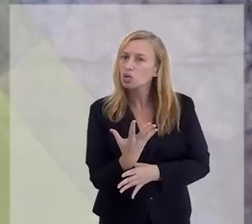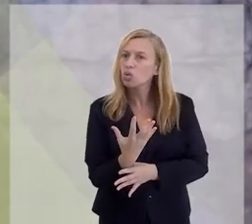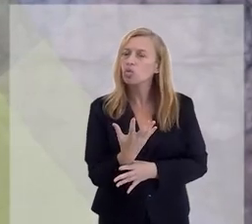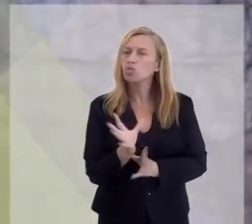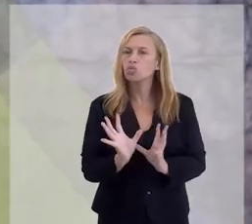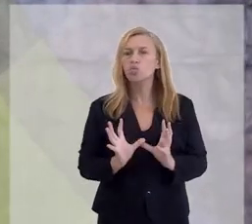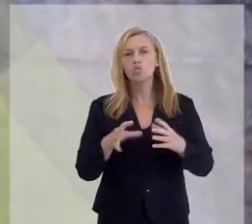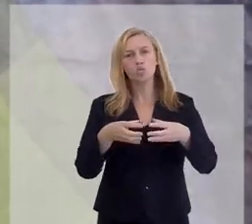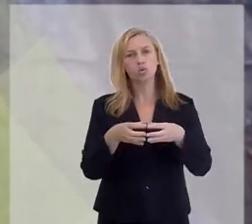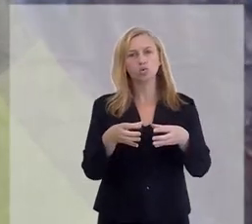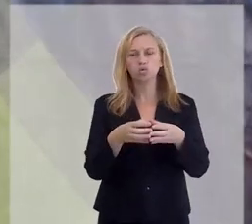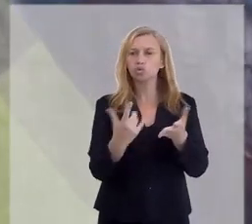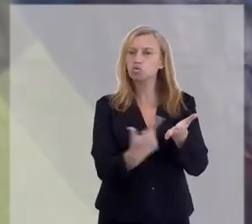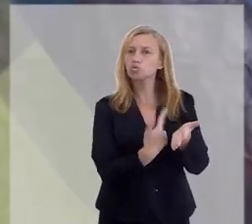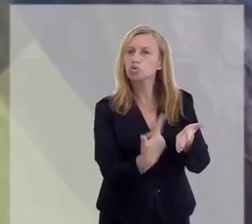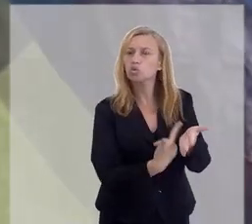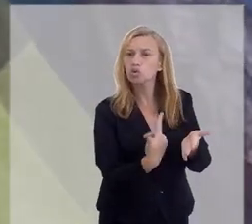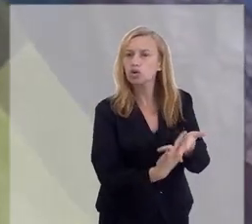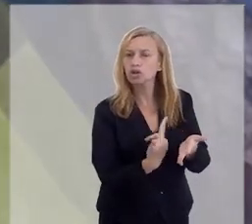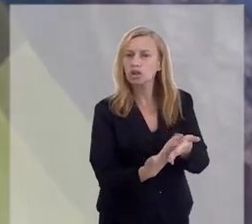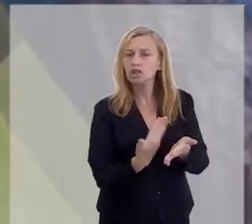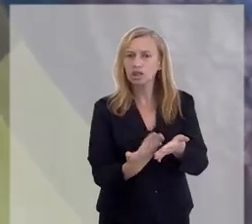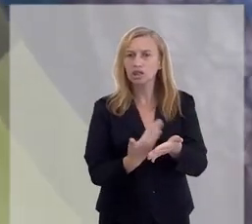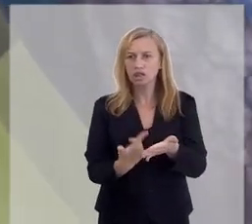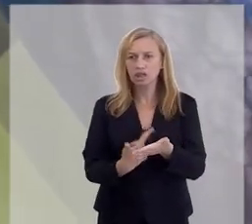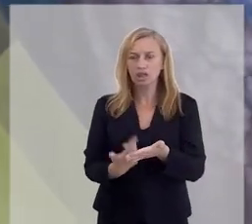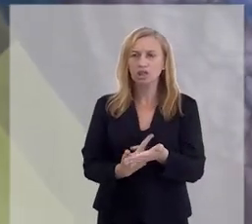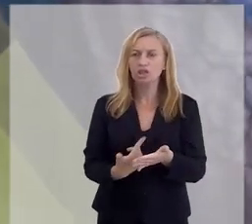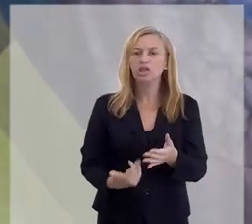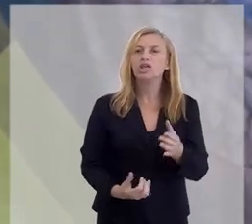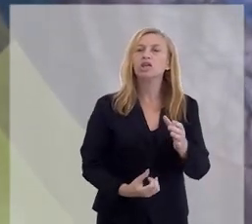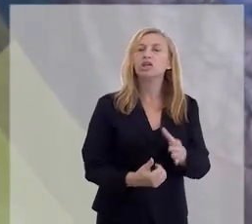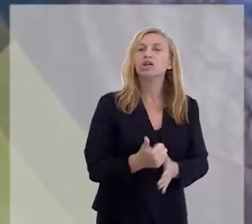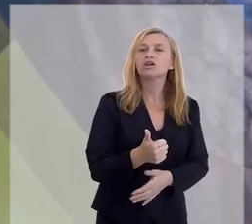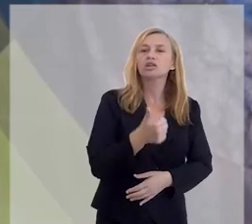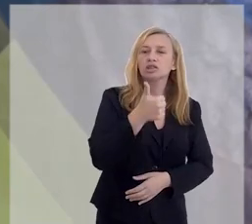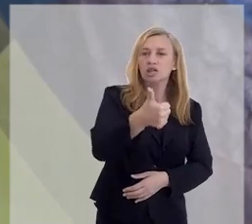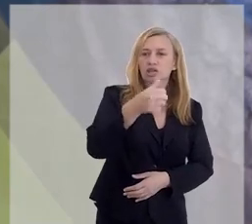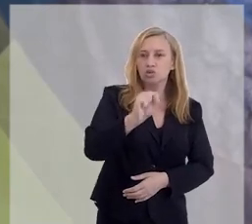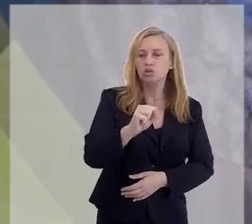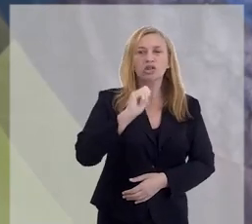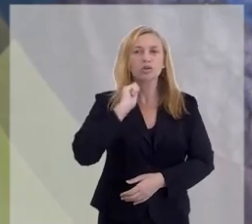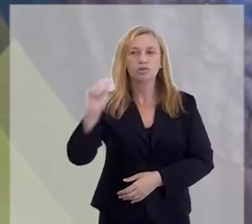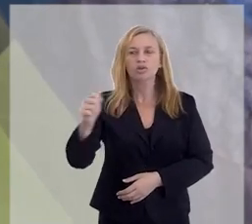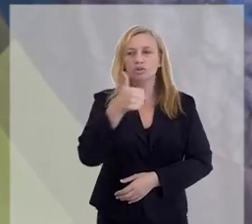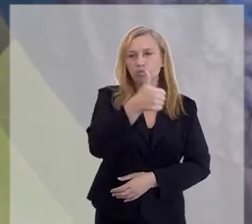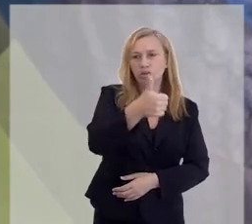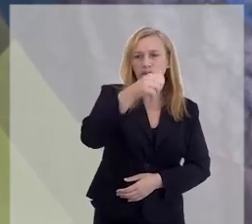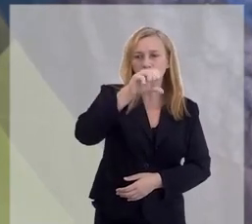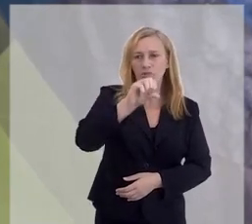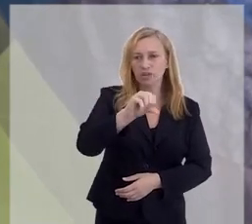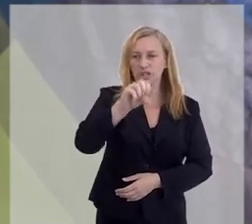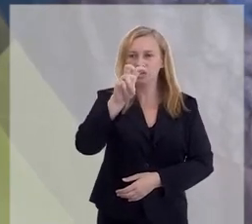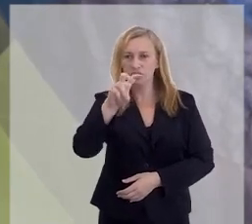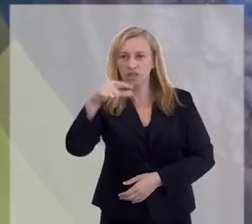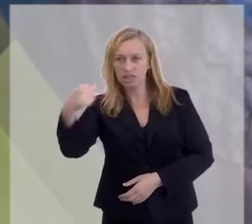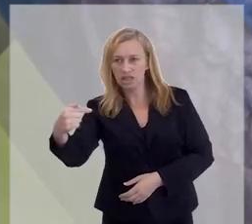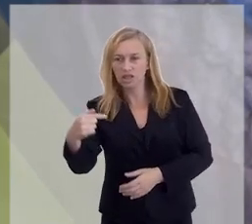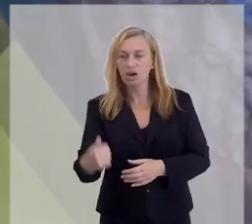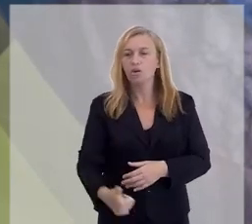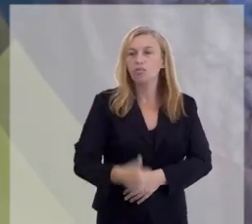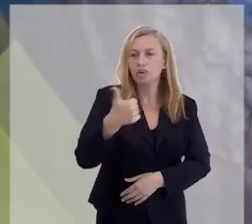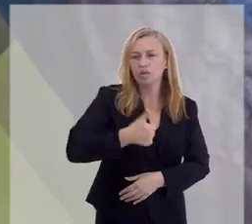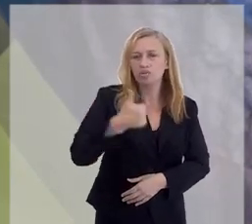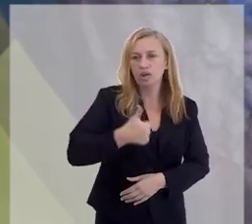um conjunto de livros inaugurado em 18 de abril de 1857 com o lançamento de O Livro dos Espíritos, que é o